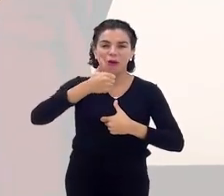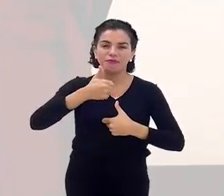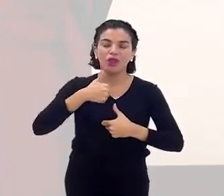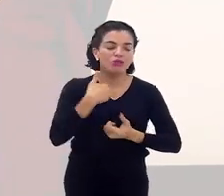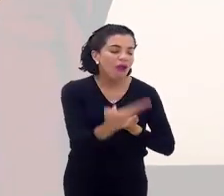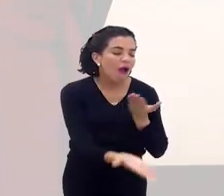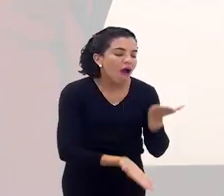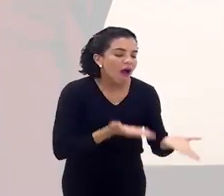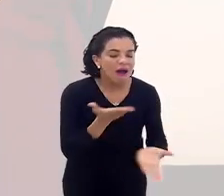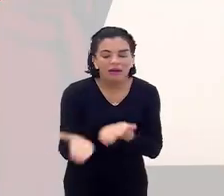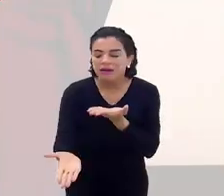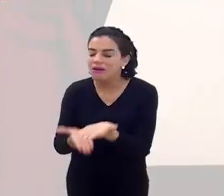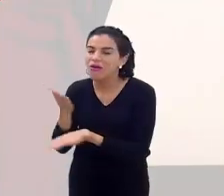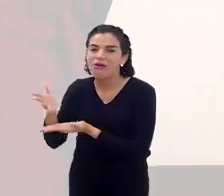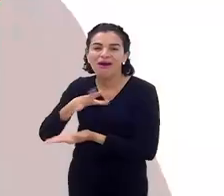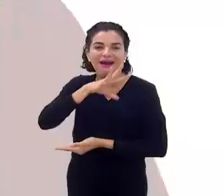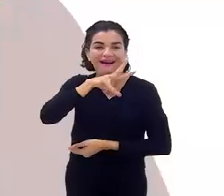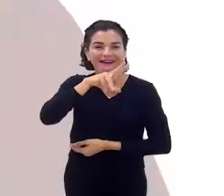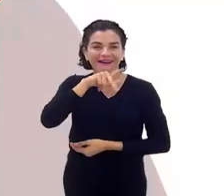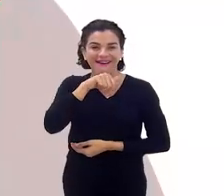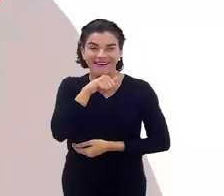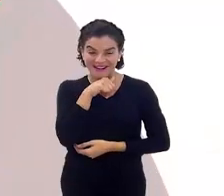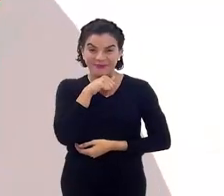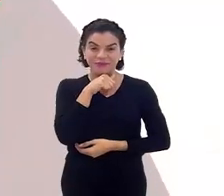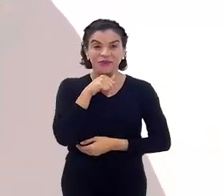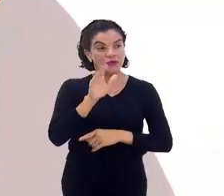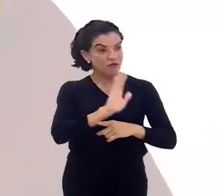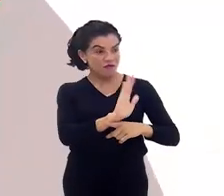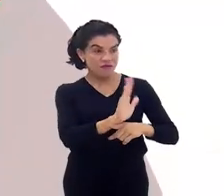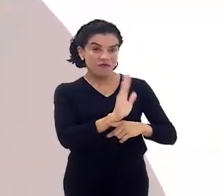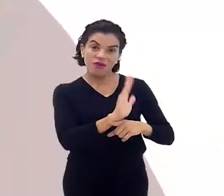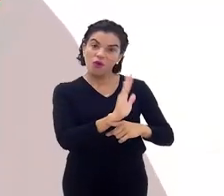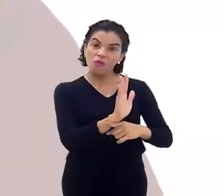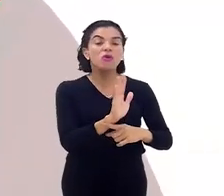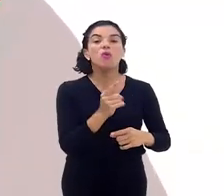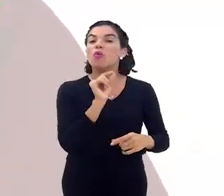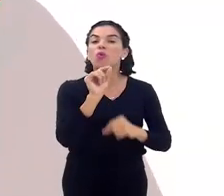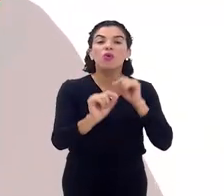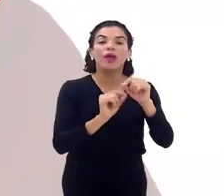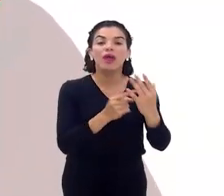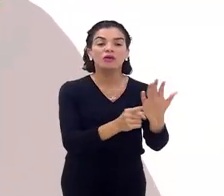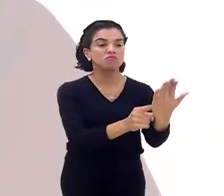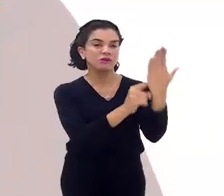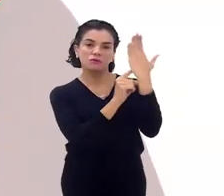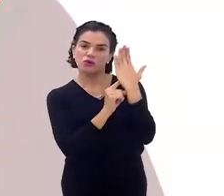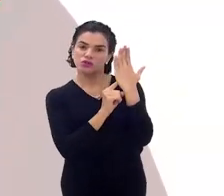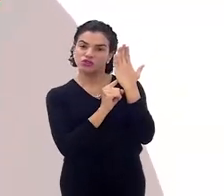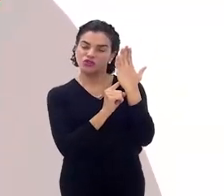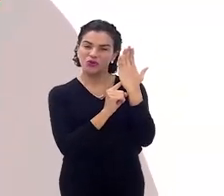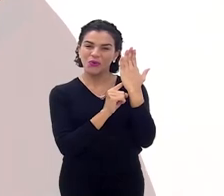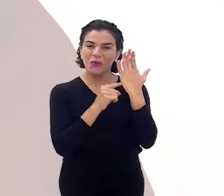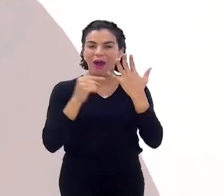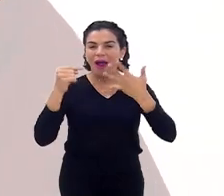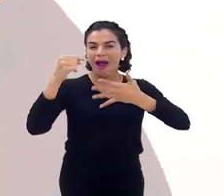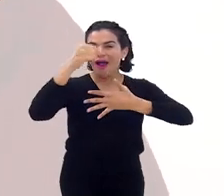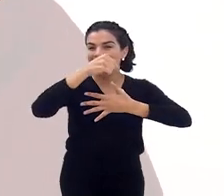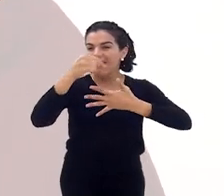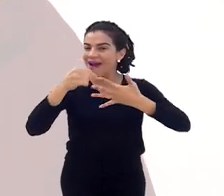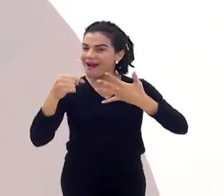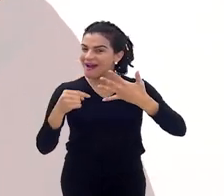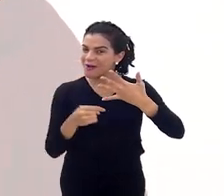animais, sabe? E ali, no filme, me mostraram... Me mostrou algumas nuances disso, assim,